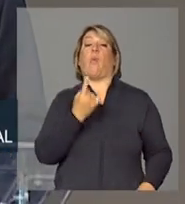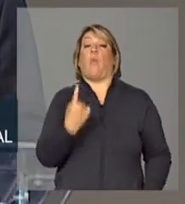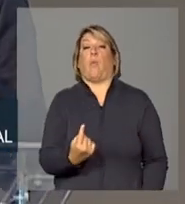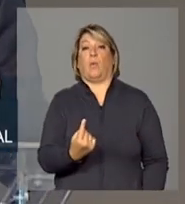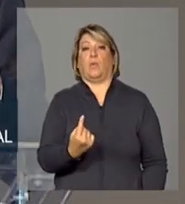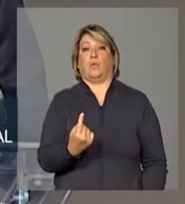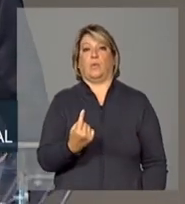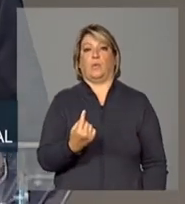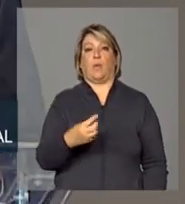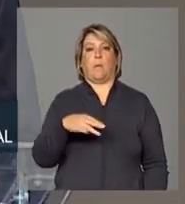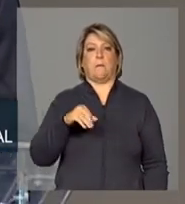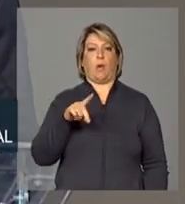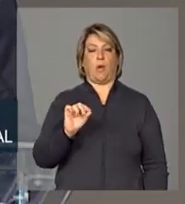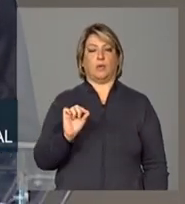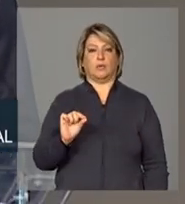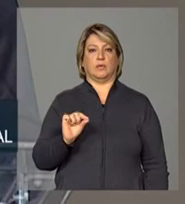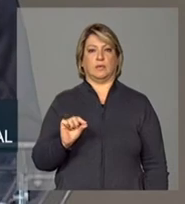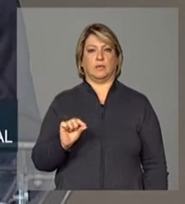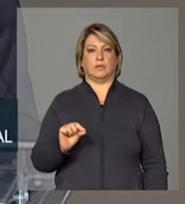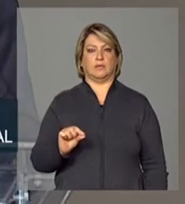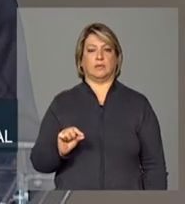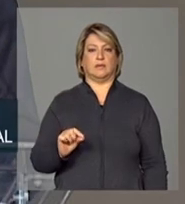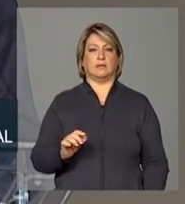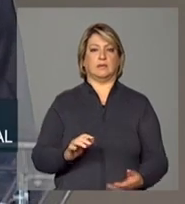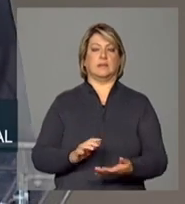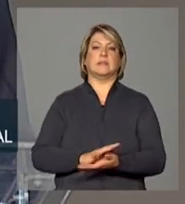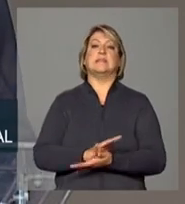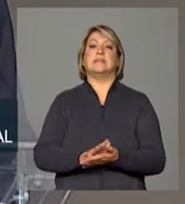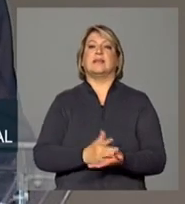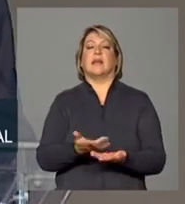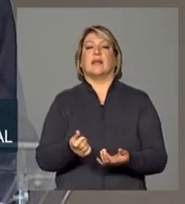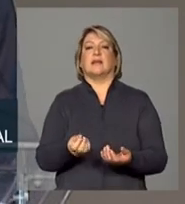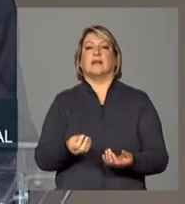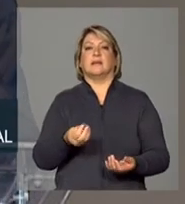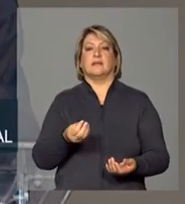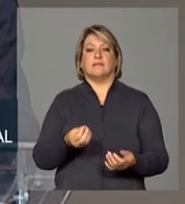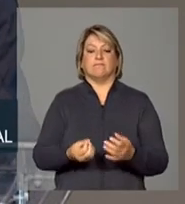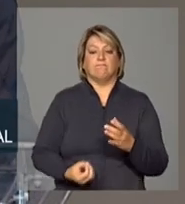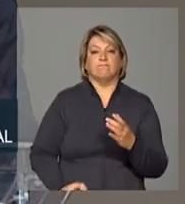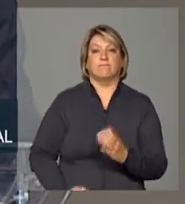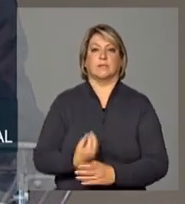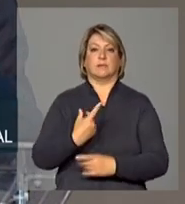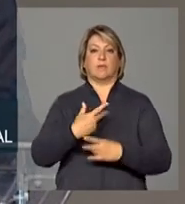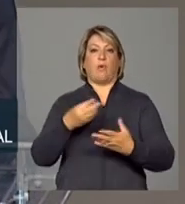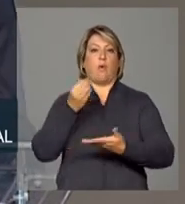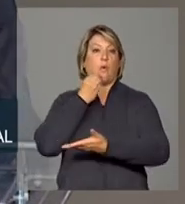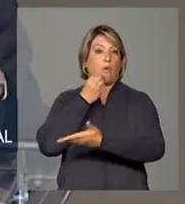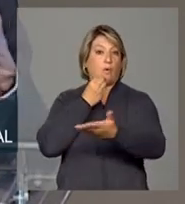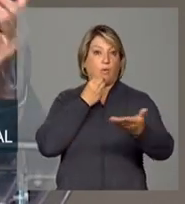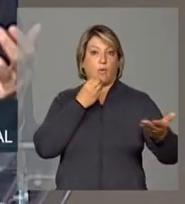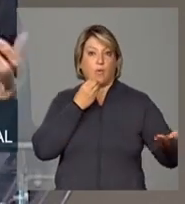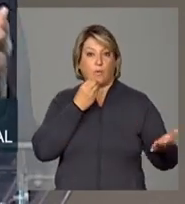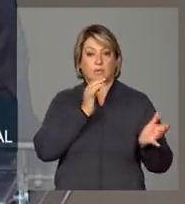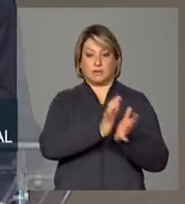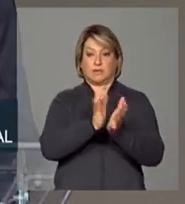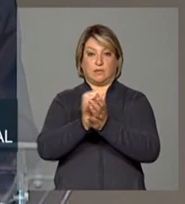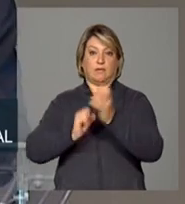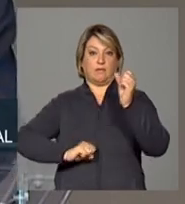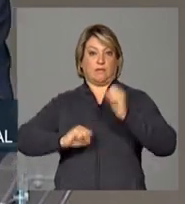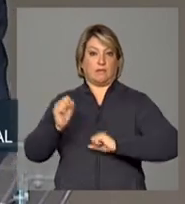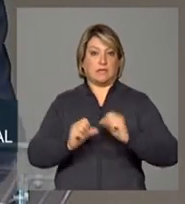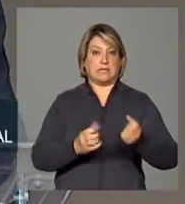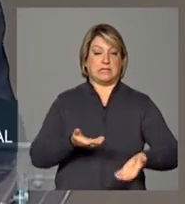sem a criação de oportunidades em setores segmentos de indústrias